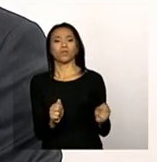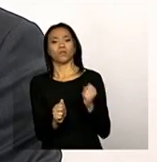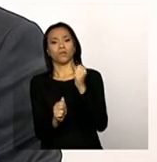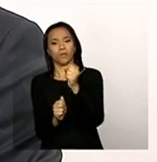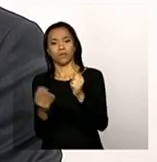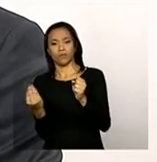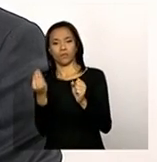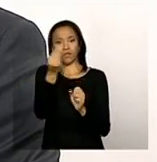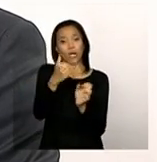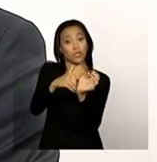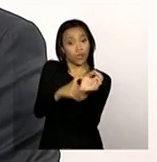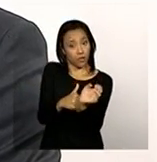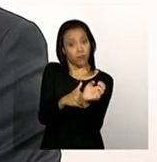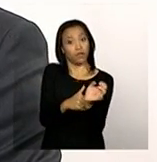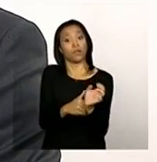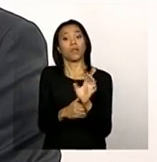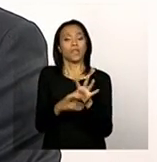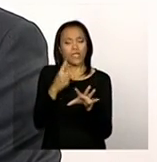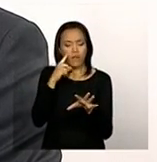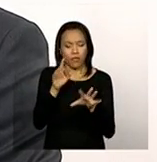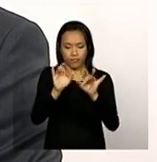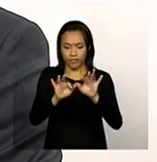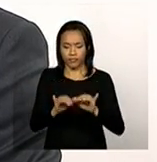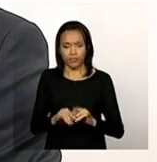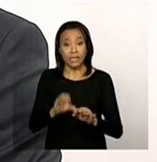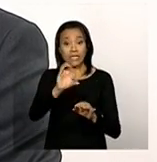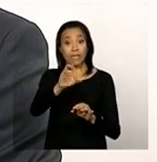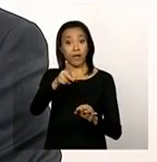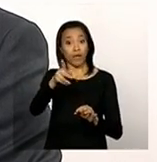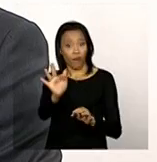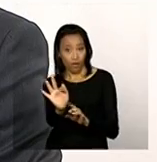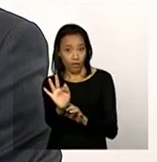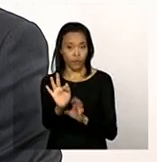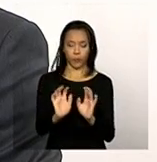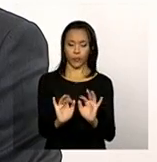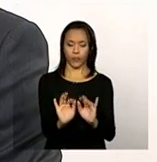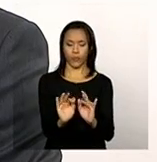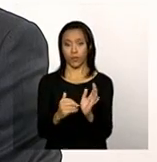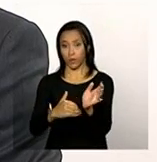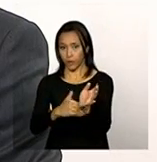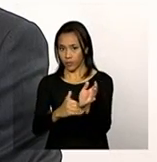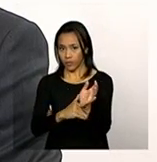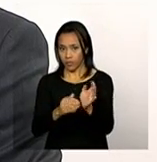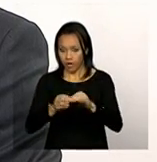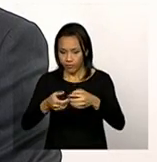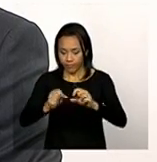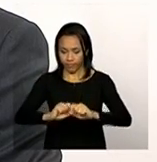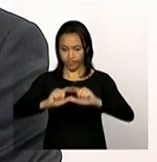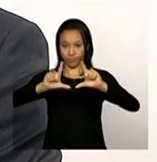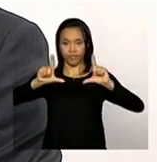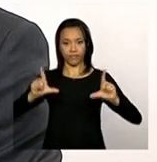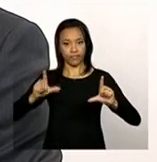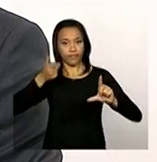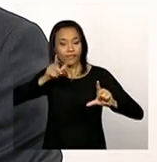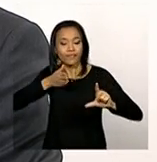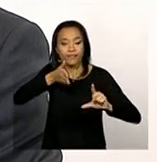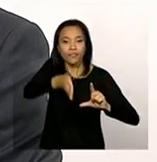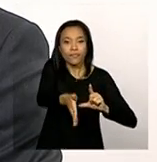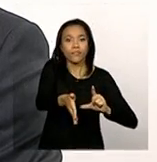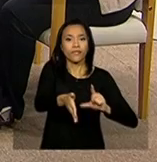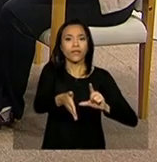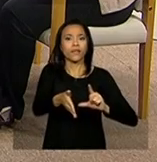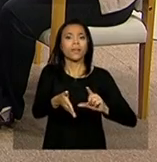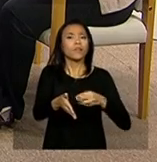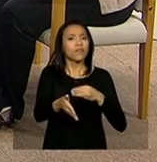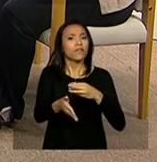tem uma opção para ele buscar a pessoa ali, digitando o CPF no login, e ele vai vincular ou delegar perfil